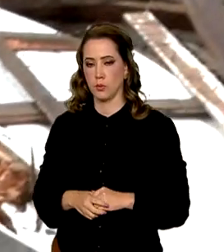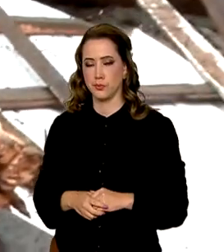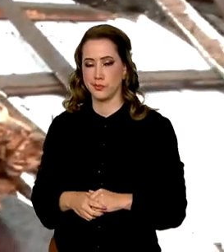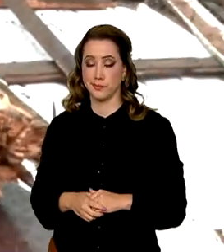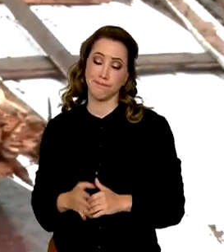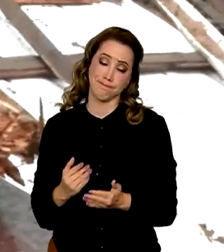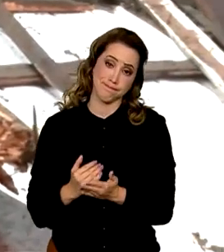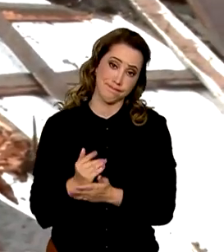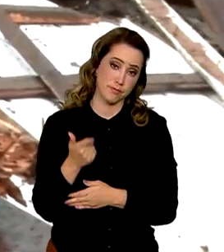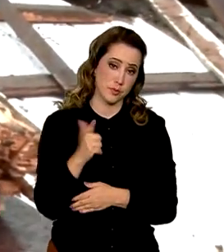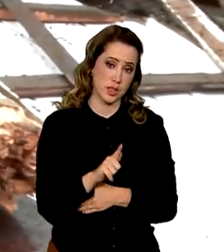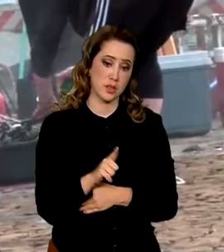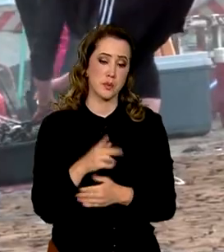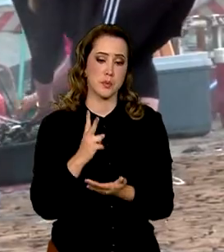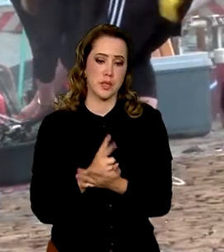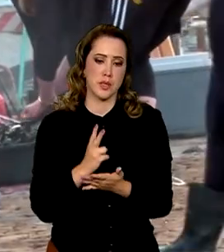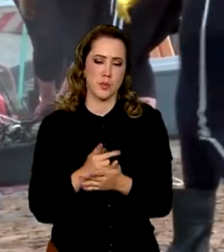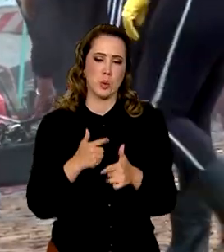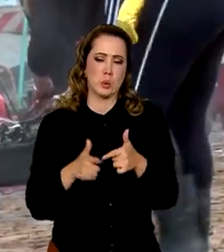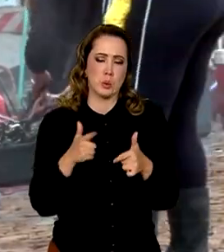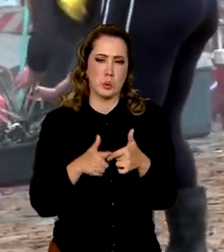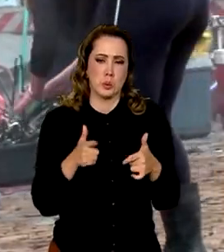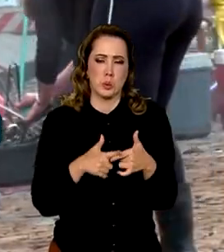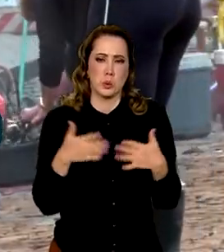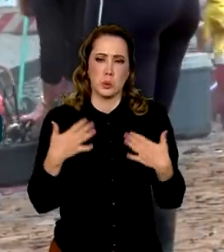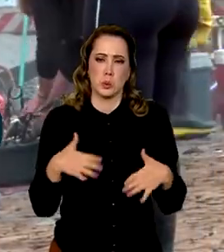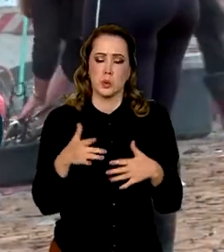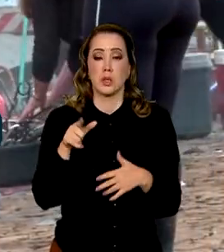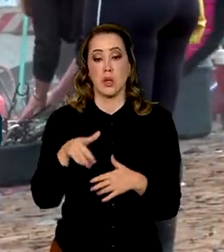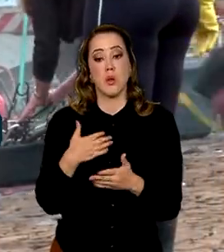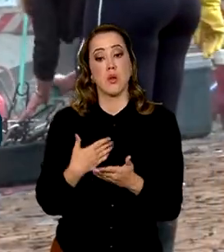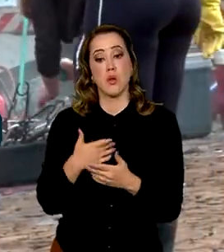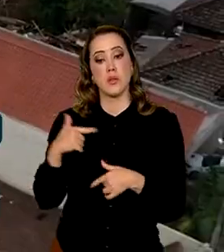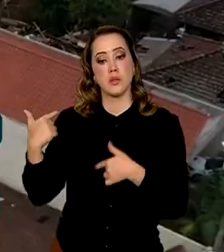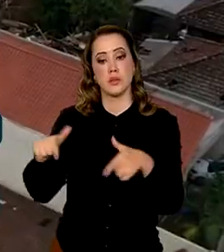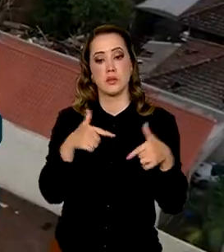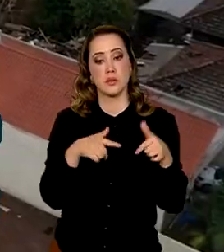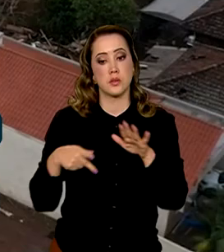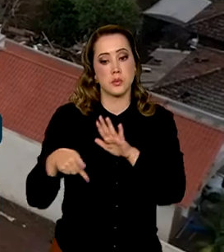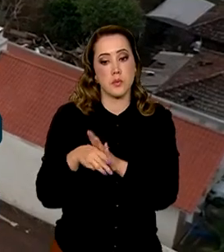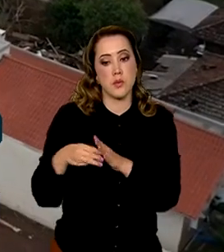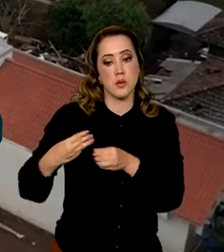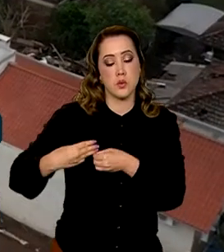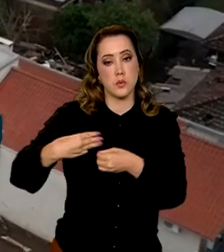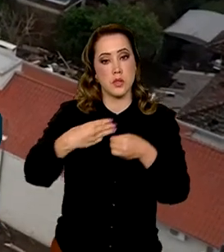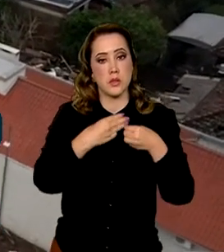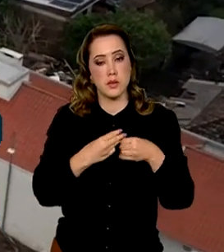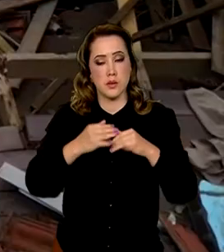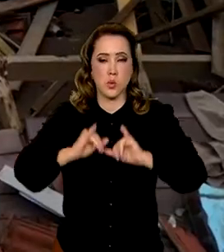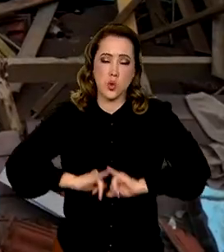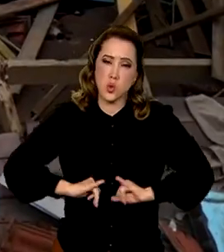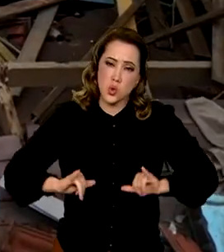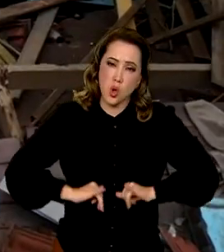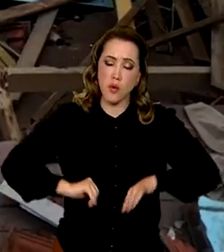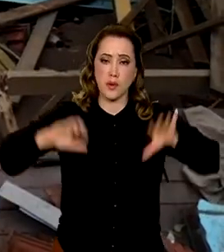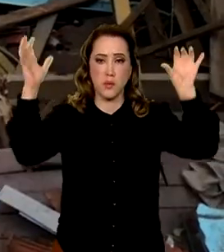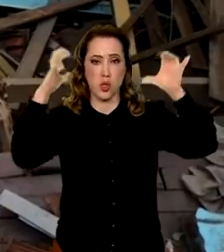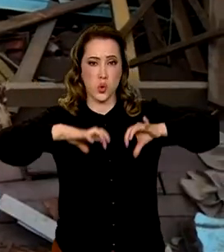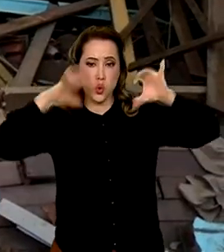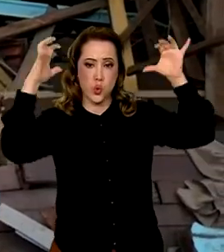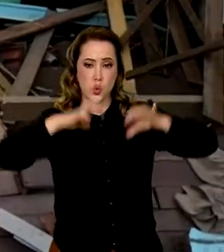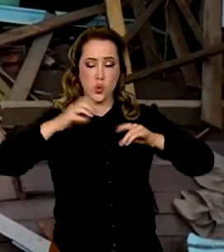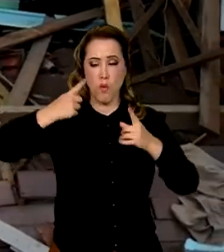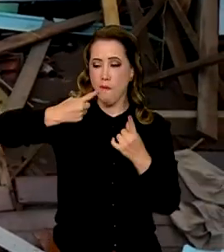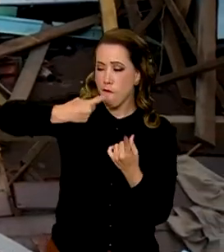Recomeçar em meio ao trauma. Essa tem sido a missão diária dos moradores dos municípios atingidos pelas enchentes causadas pelo